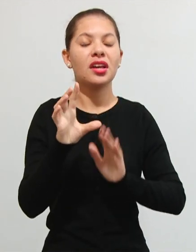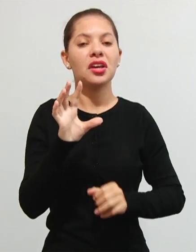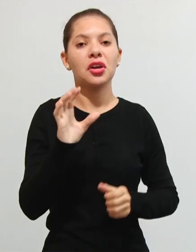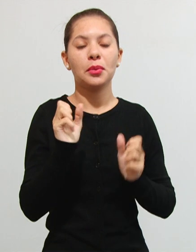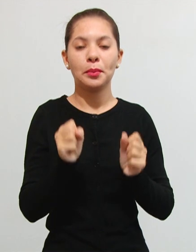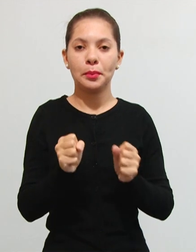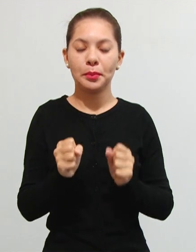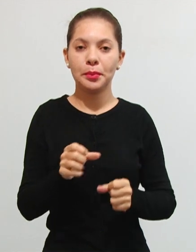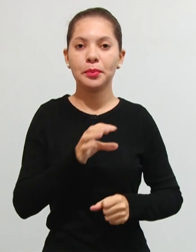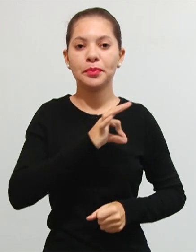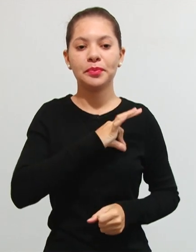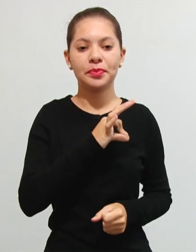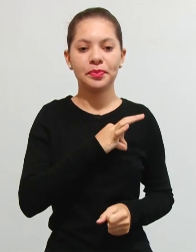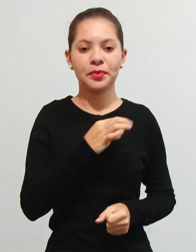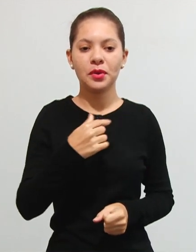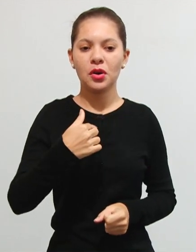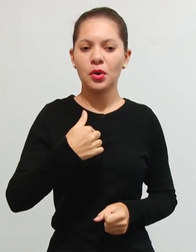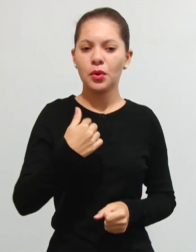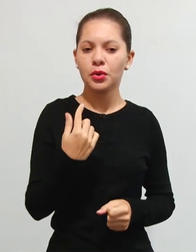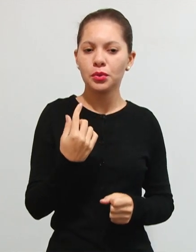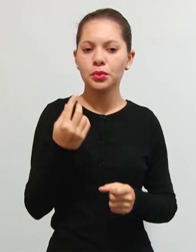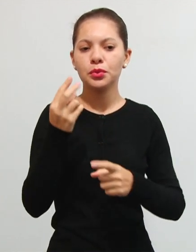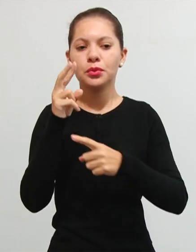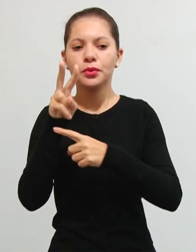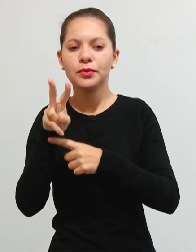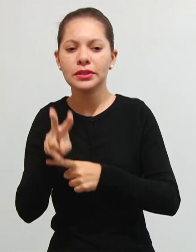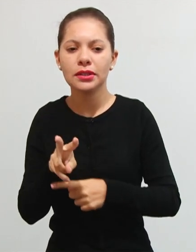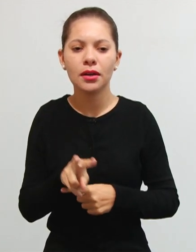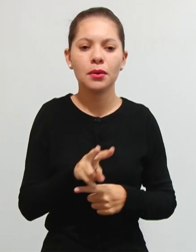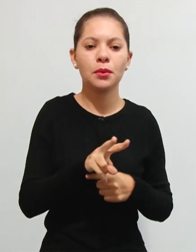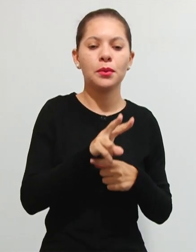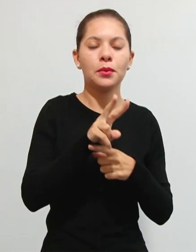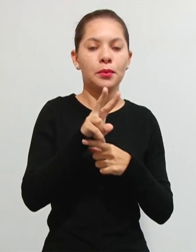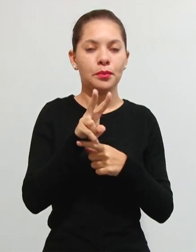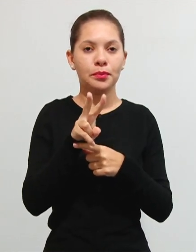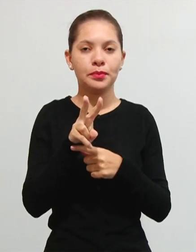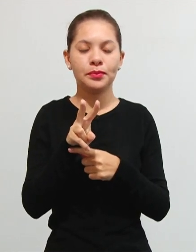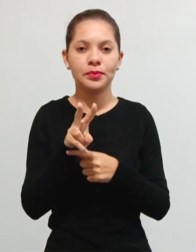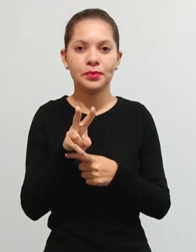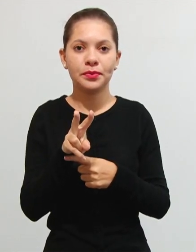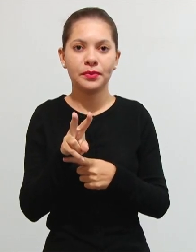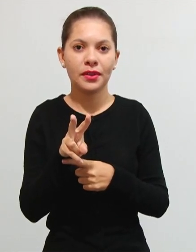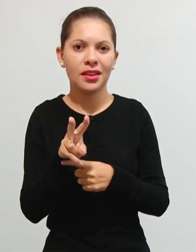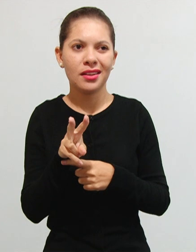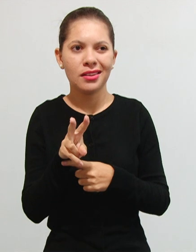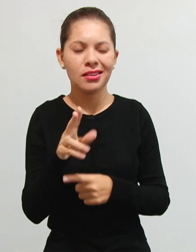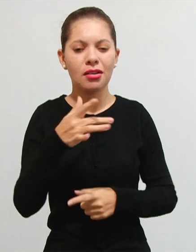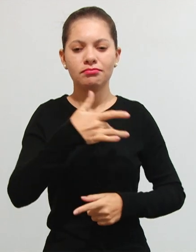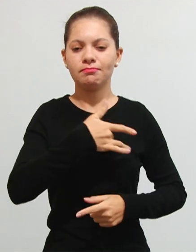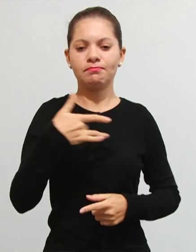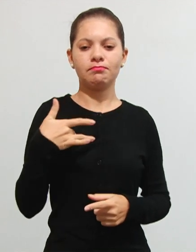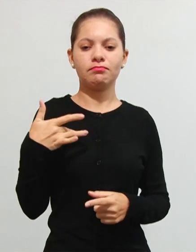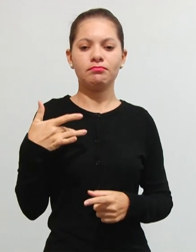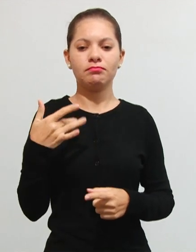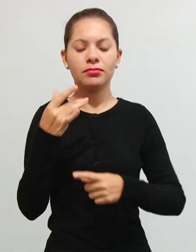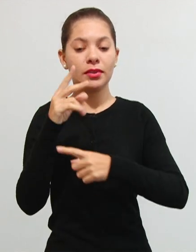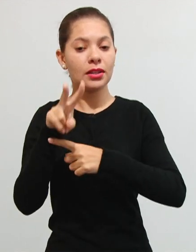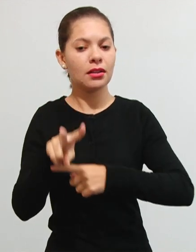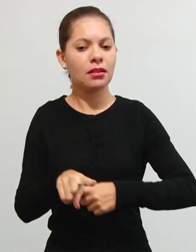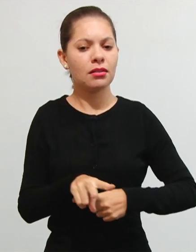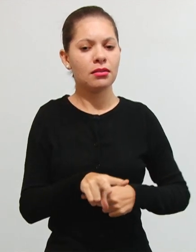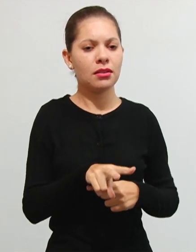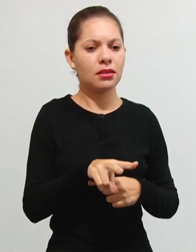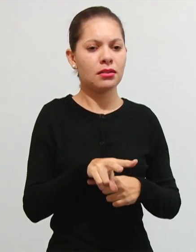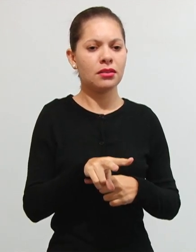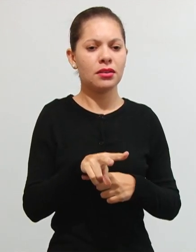polícia. Quando o fiscal ali, da vigilância sanitária, por exemplo, fiscaliza um